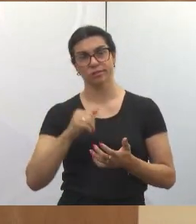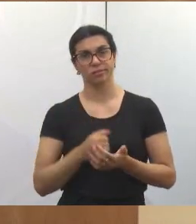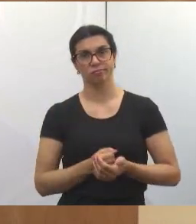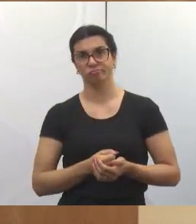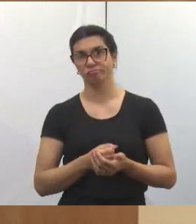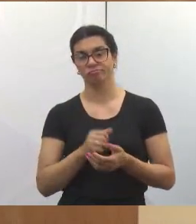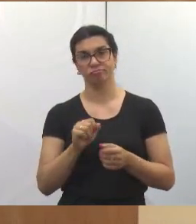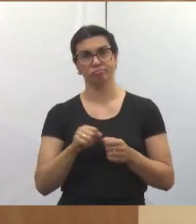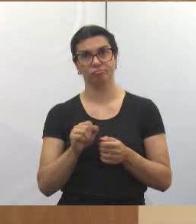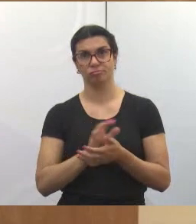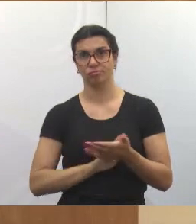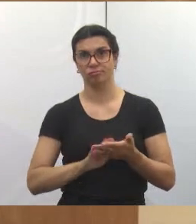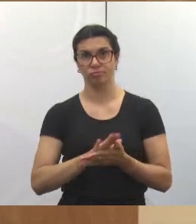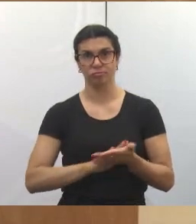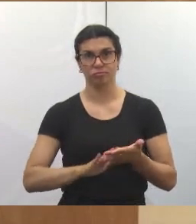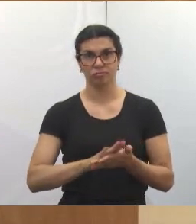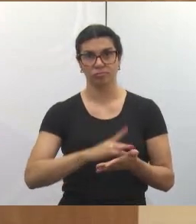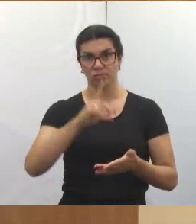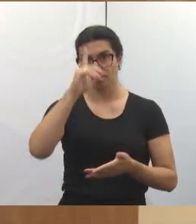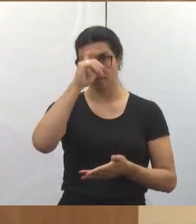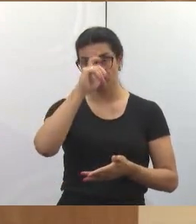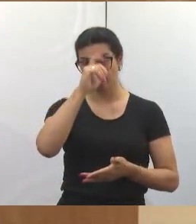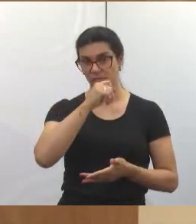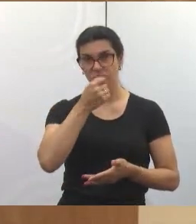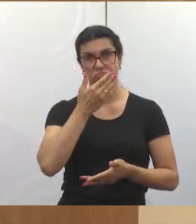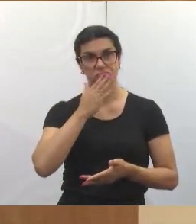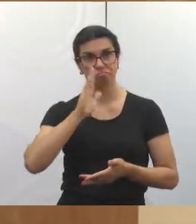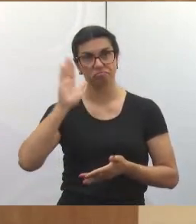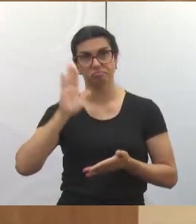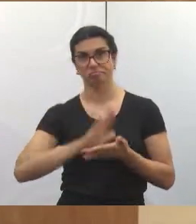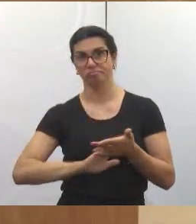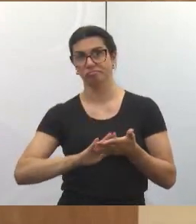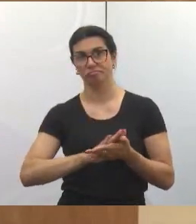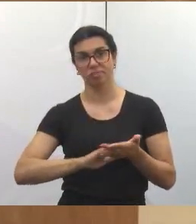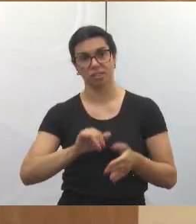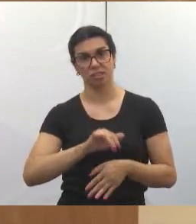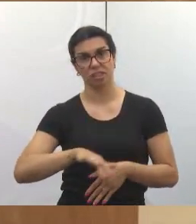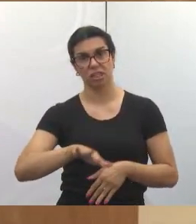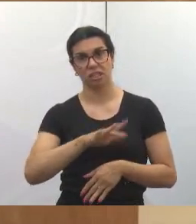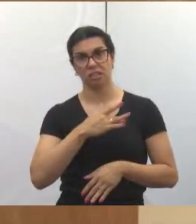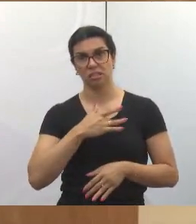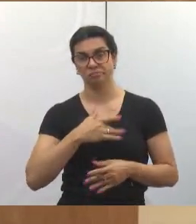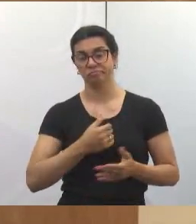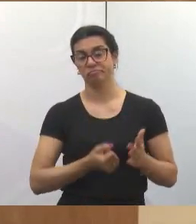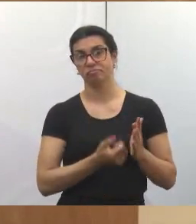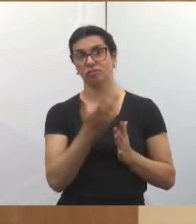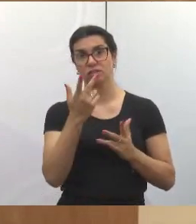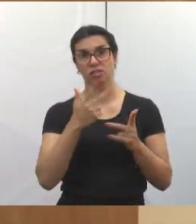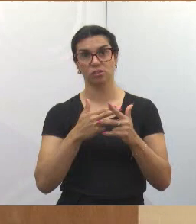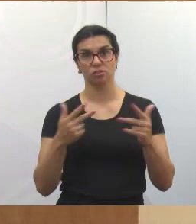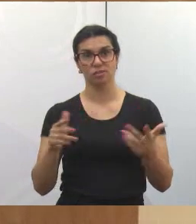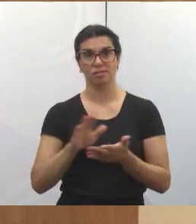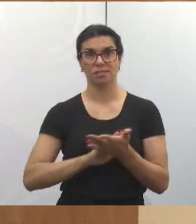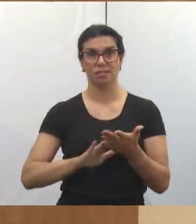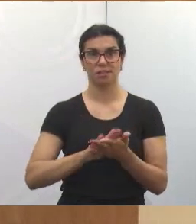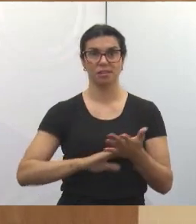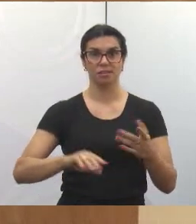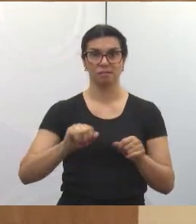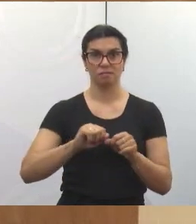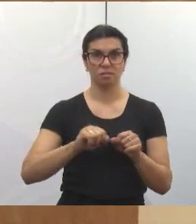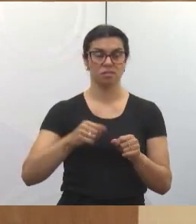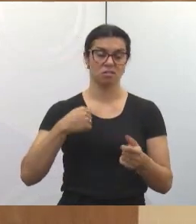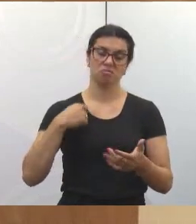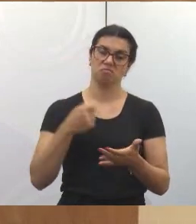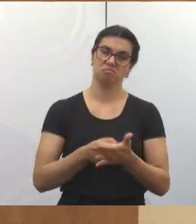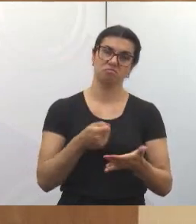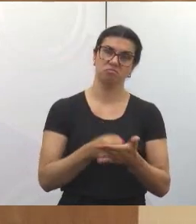Prometeu o pronto-socorro, não entregou. Prometeu tantas coisas na área da saúde e nada foi entregue. Então, eu não vou